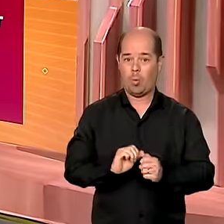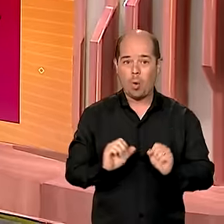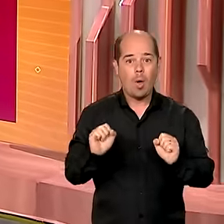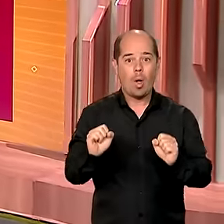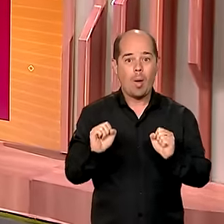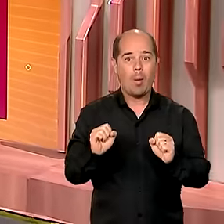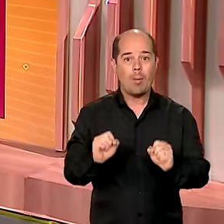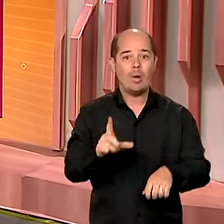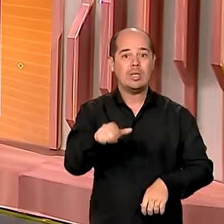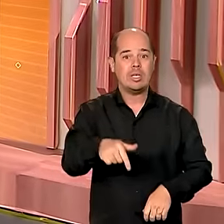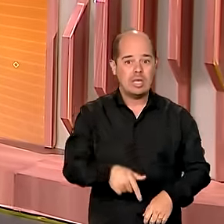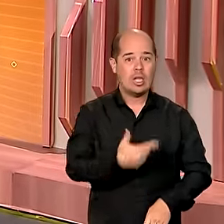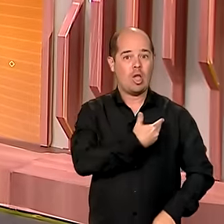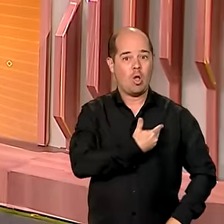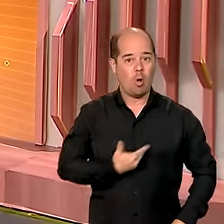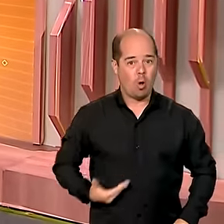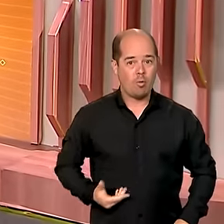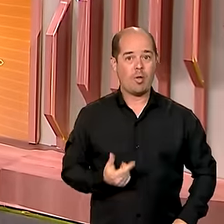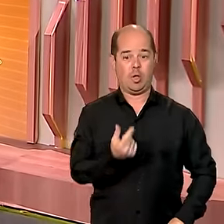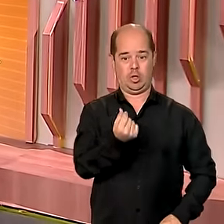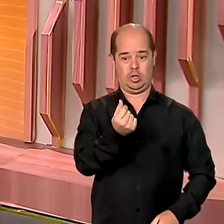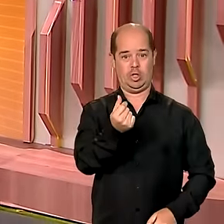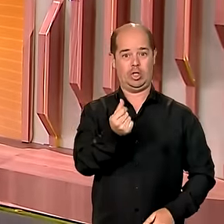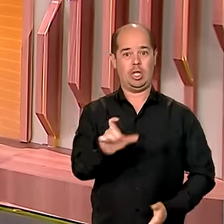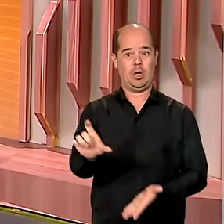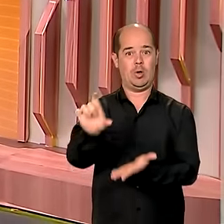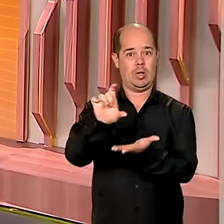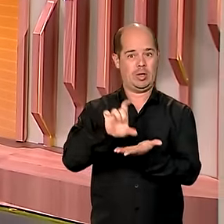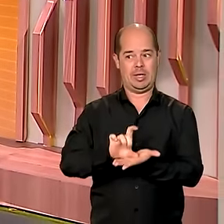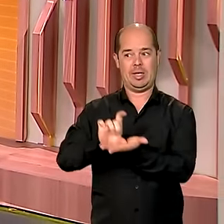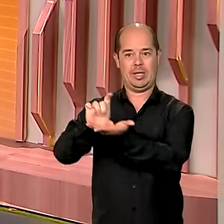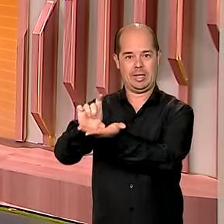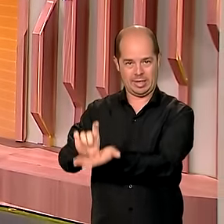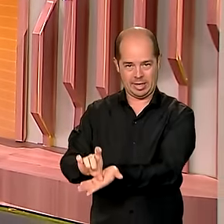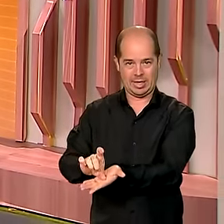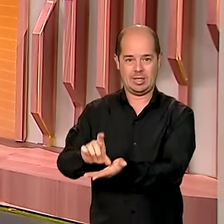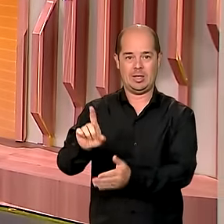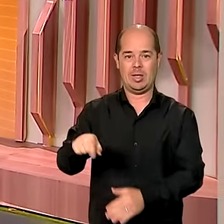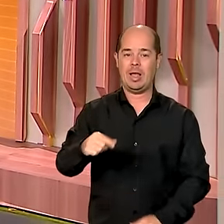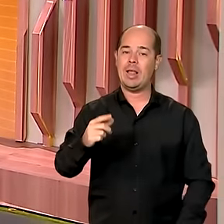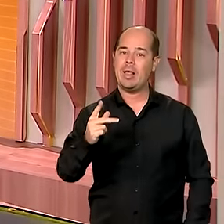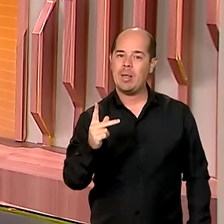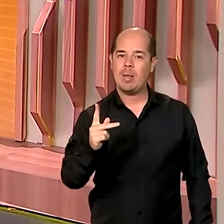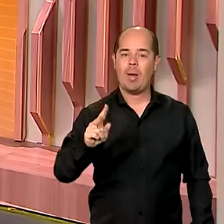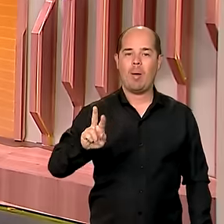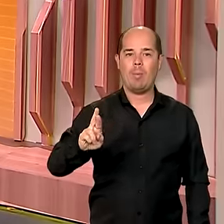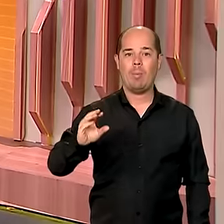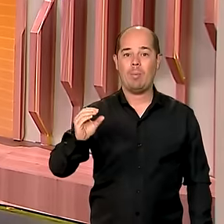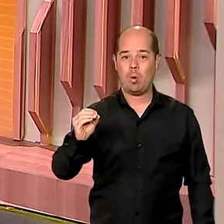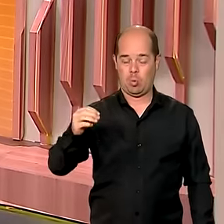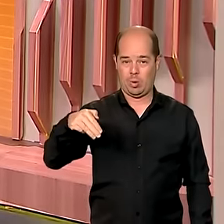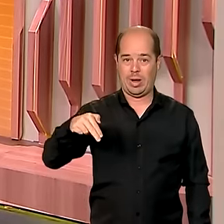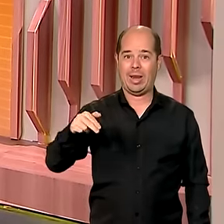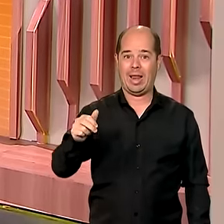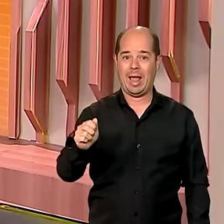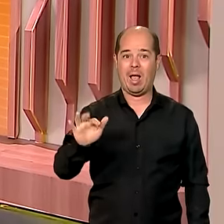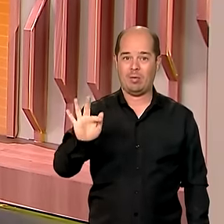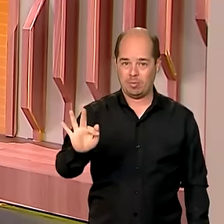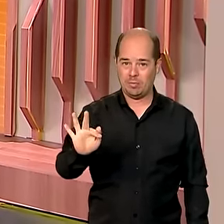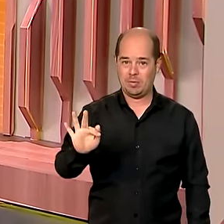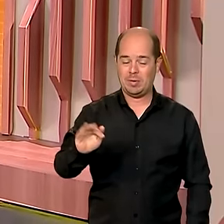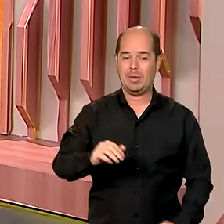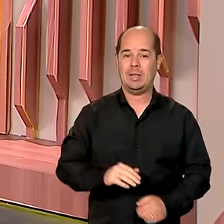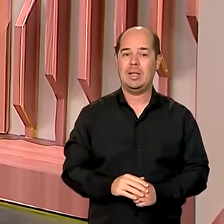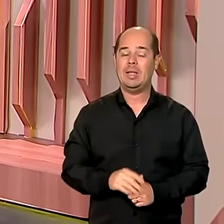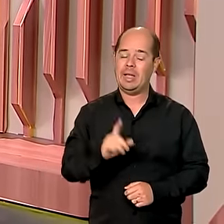do governo. São 140 mil reais, olha aí, destinados ao Pronaf de créditos, todos eles para